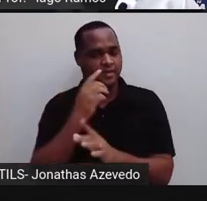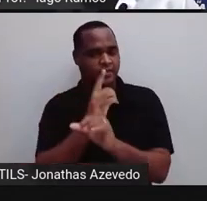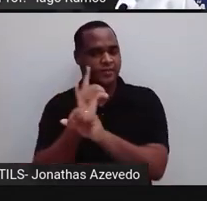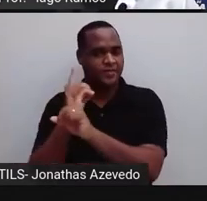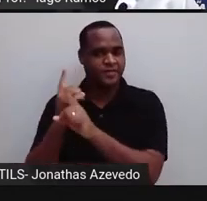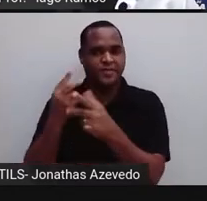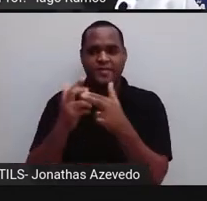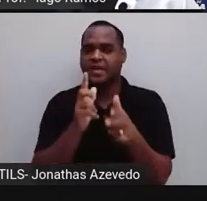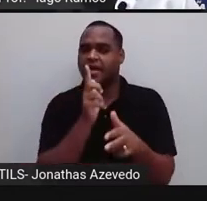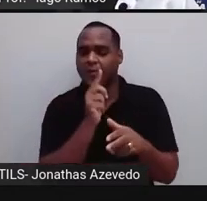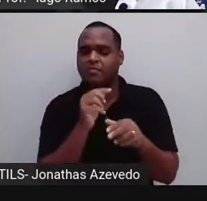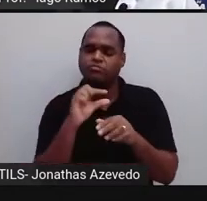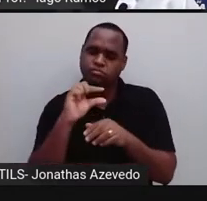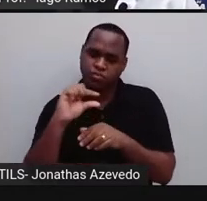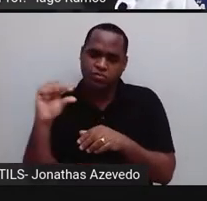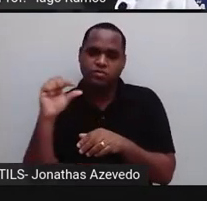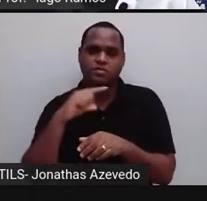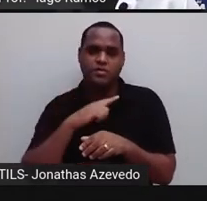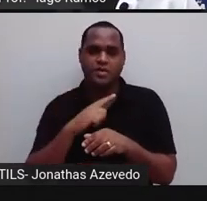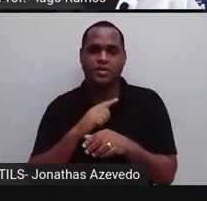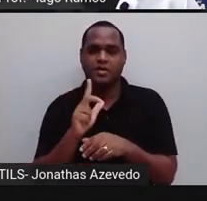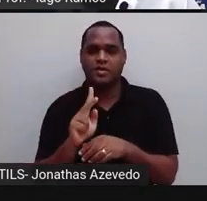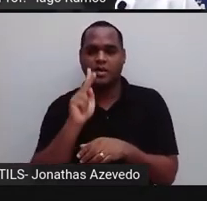de água no planeta